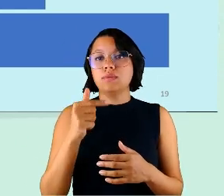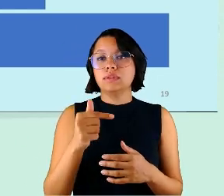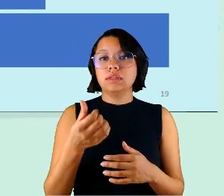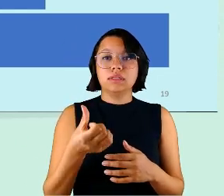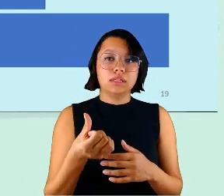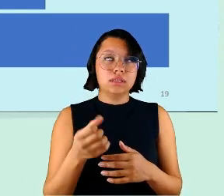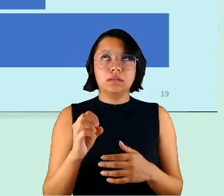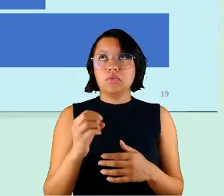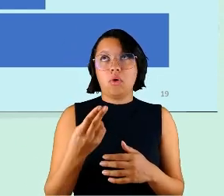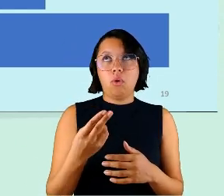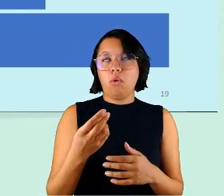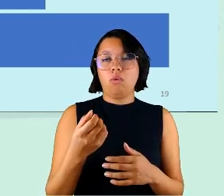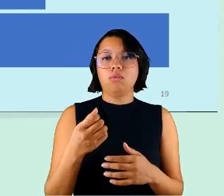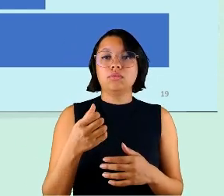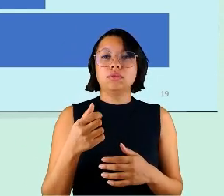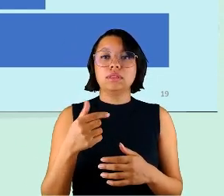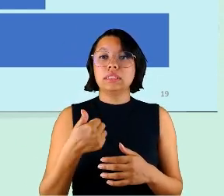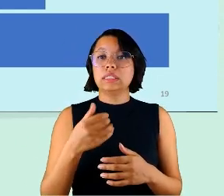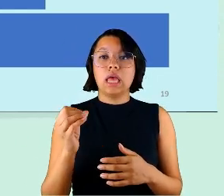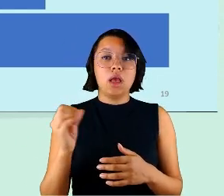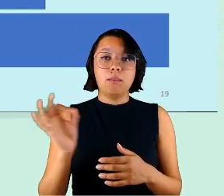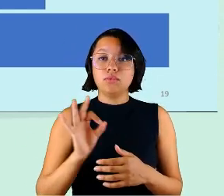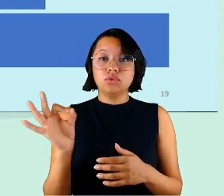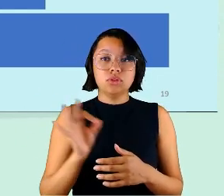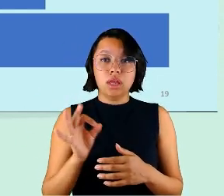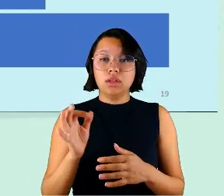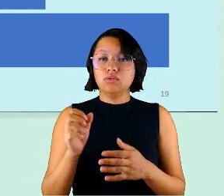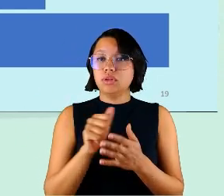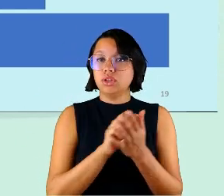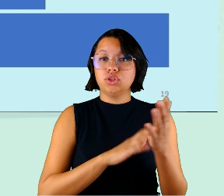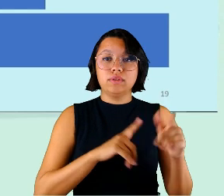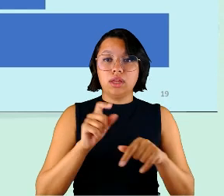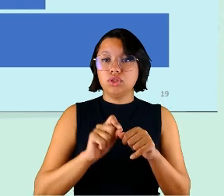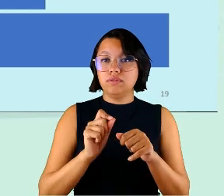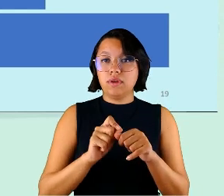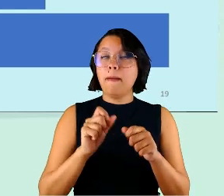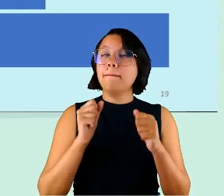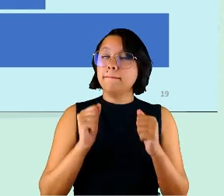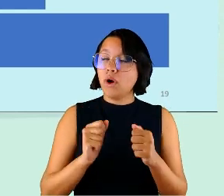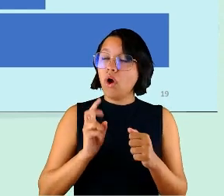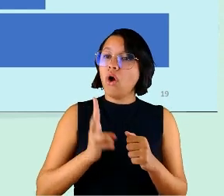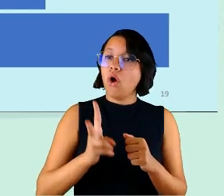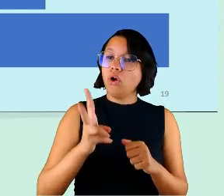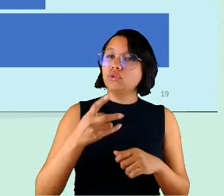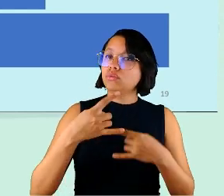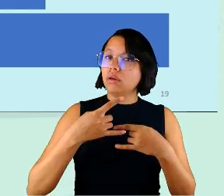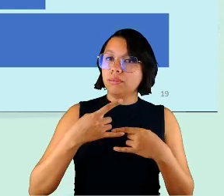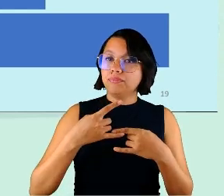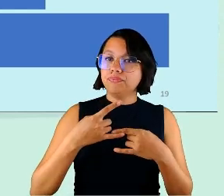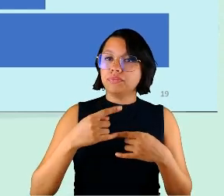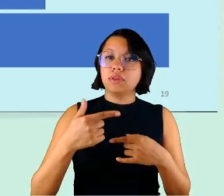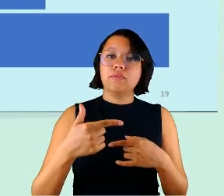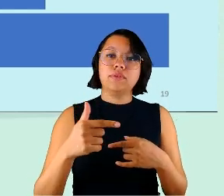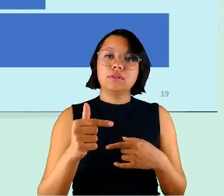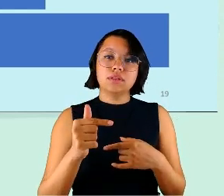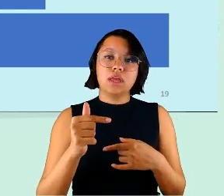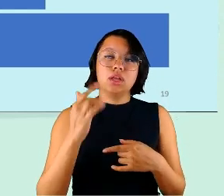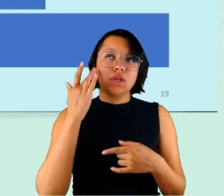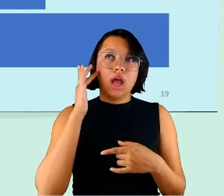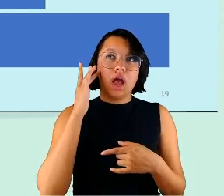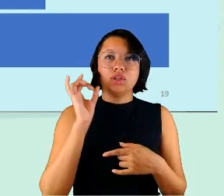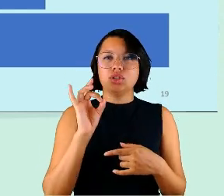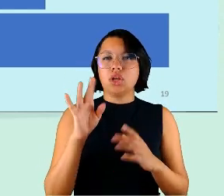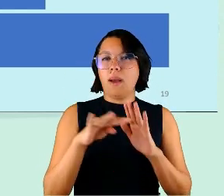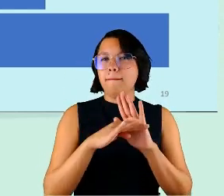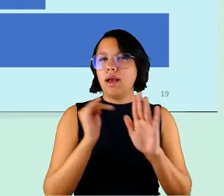% ou 100% das tarefas que eles realizam podem ser feitas remotamente e 27% acham que só